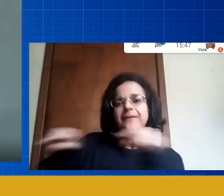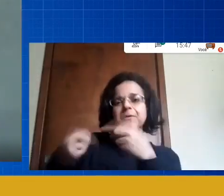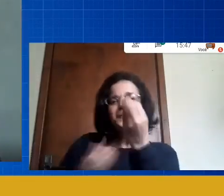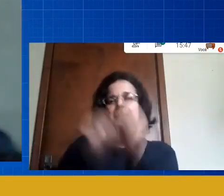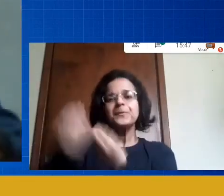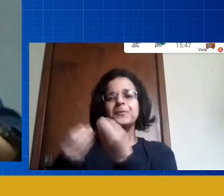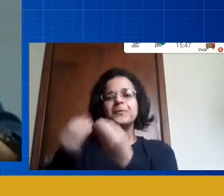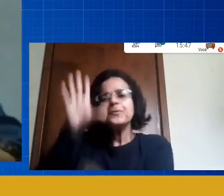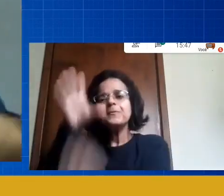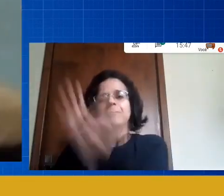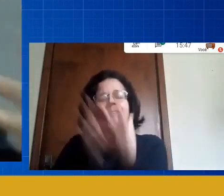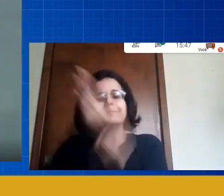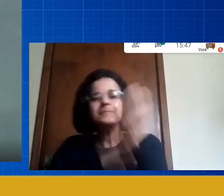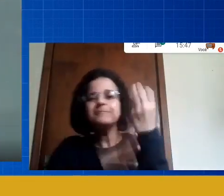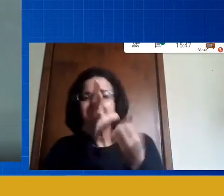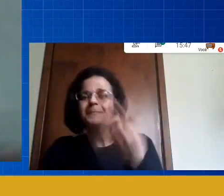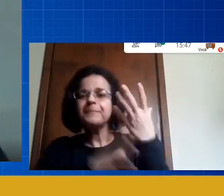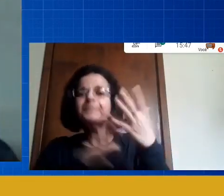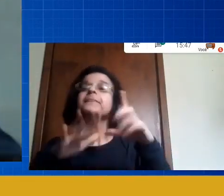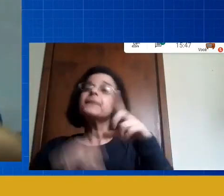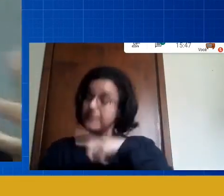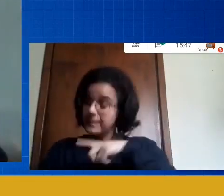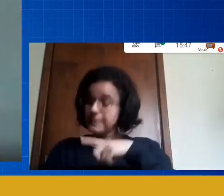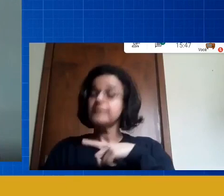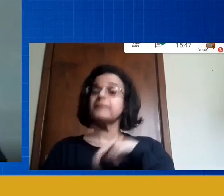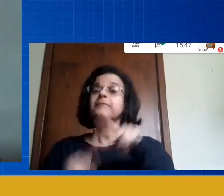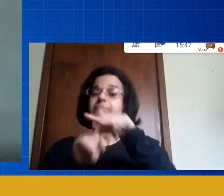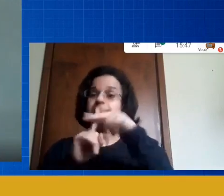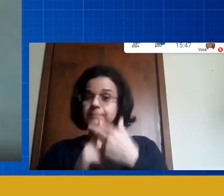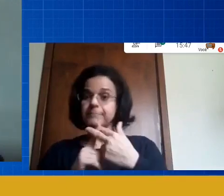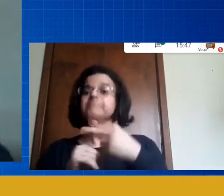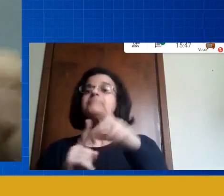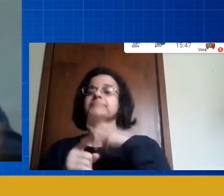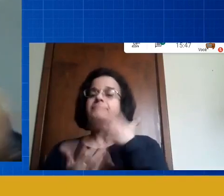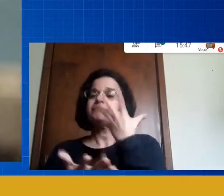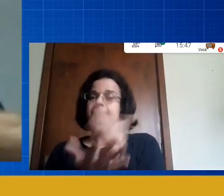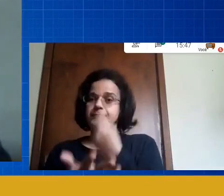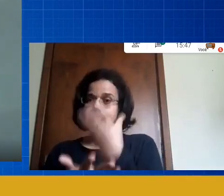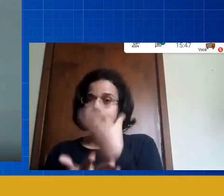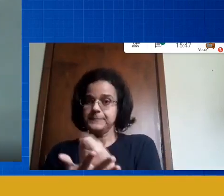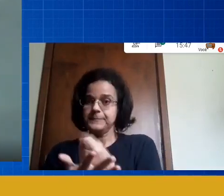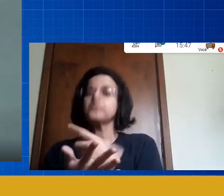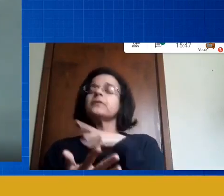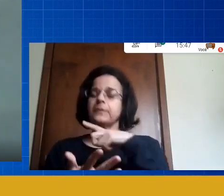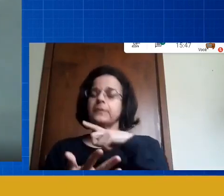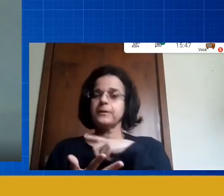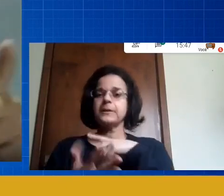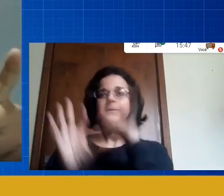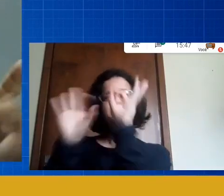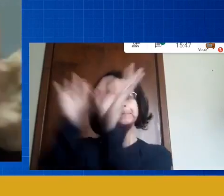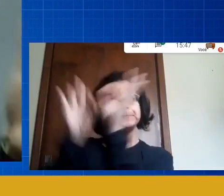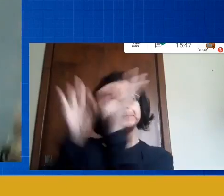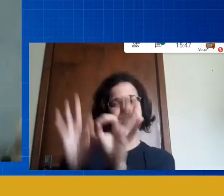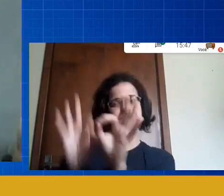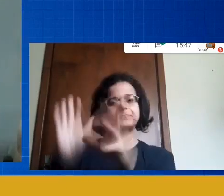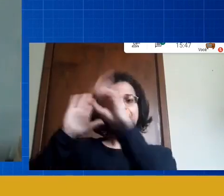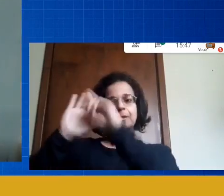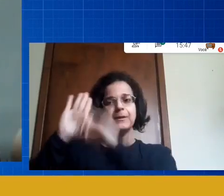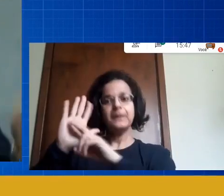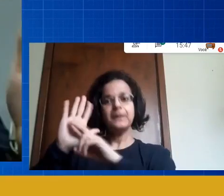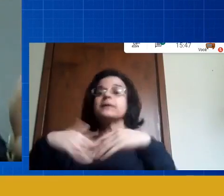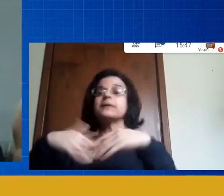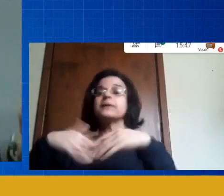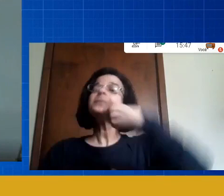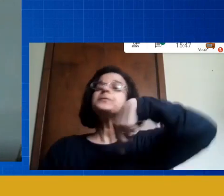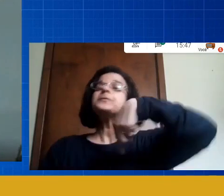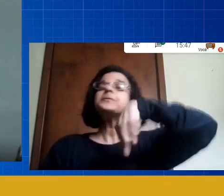eu crio isso tudo existem técnicas existem ferramentas para isso tem uma série de regrinhas então nós gravamos